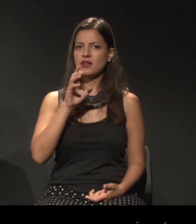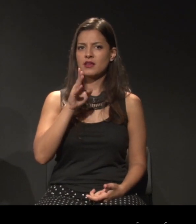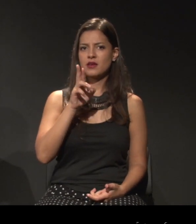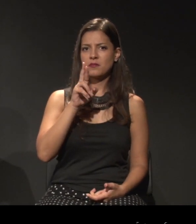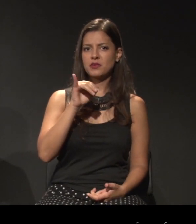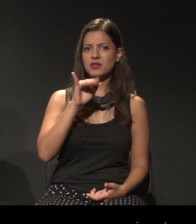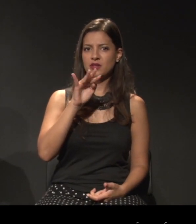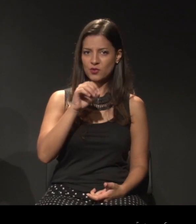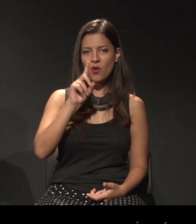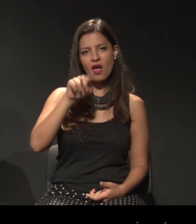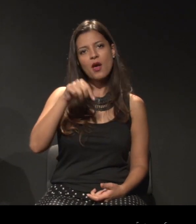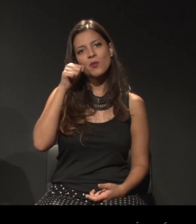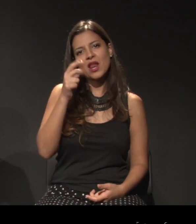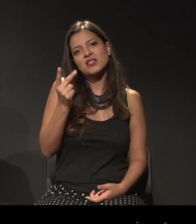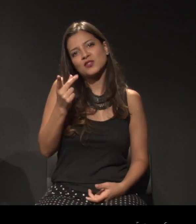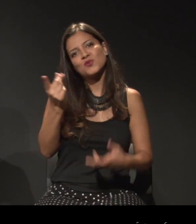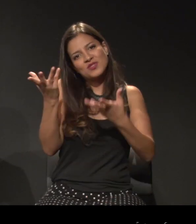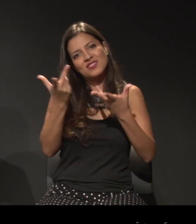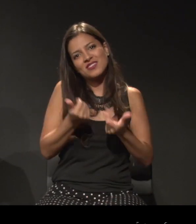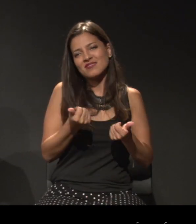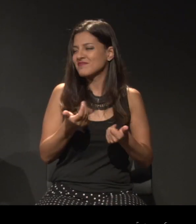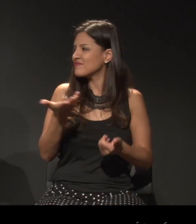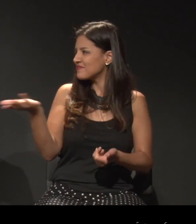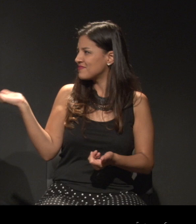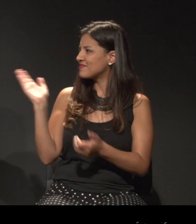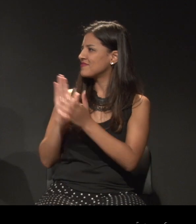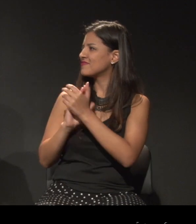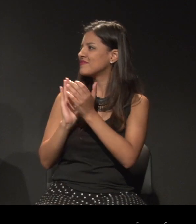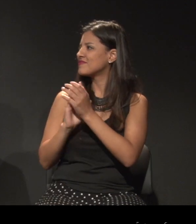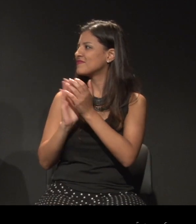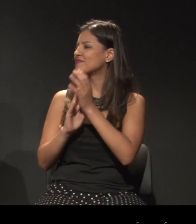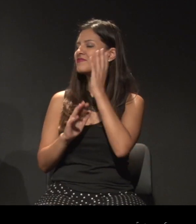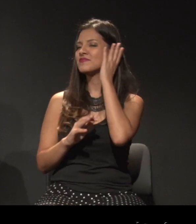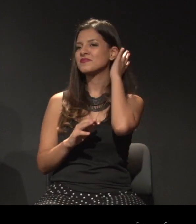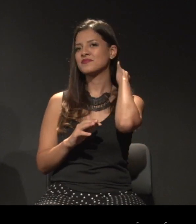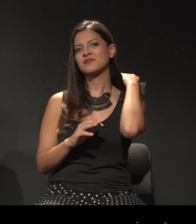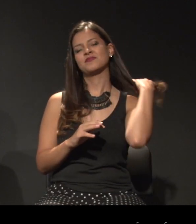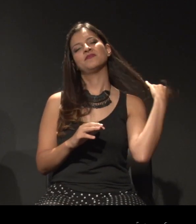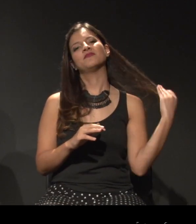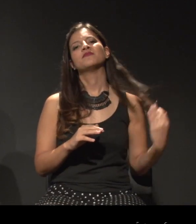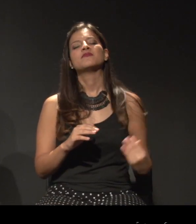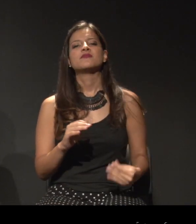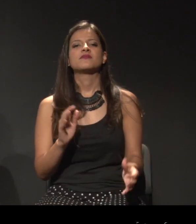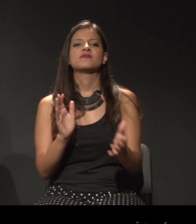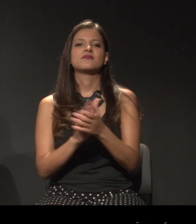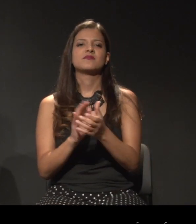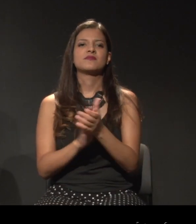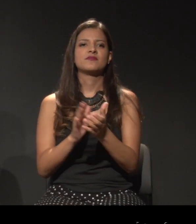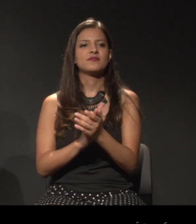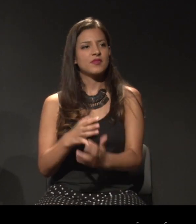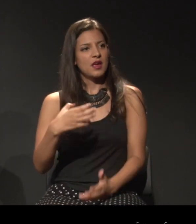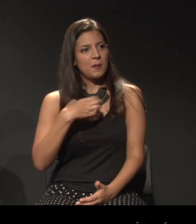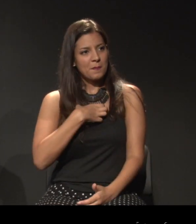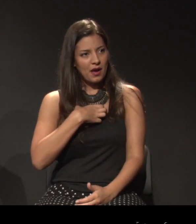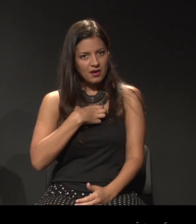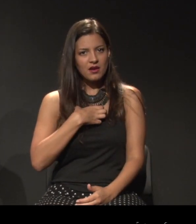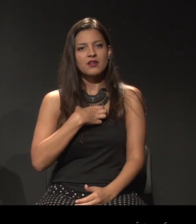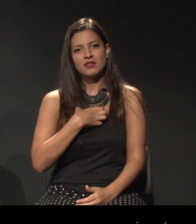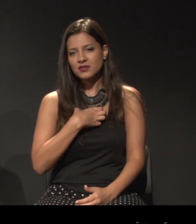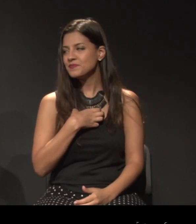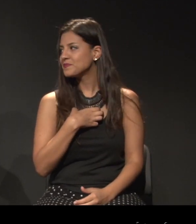para cá. Deise é a nossa segunda convidada da noite. Por favor, palmas. Baiana. Baiana, com torcida organizada.